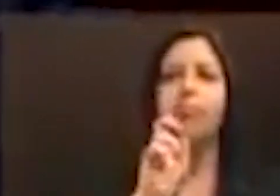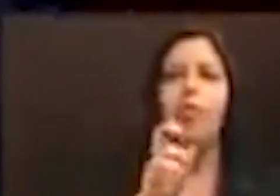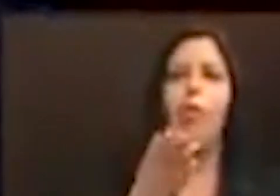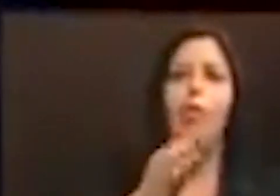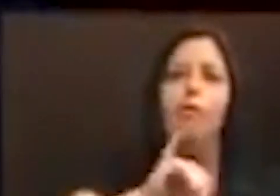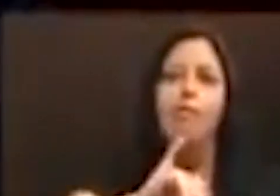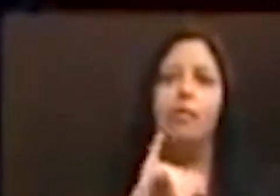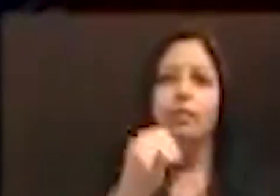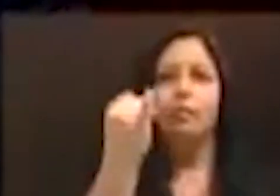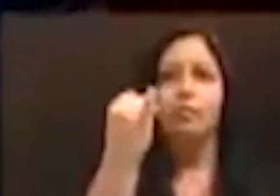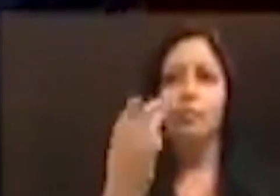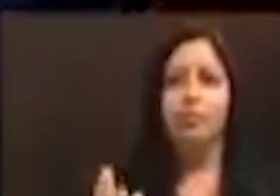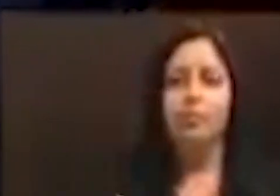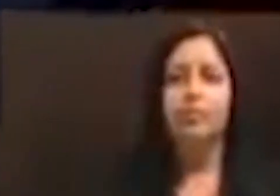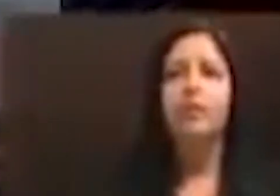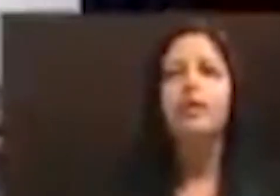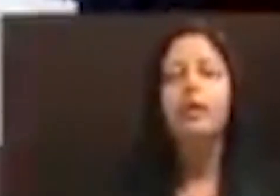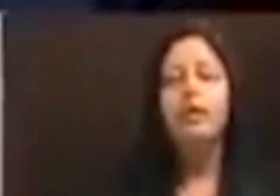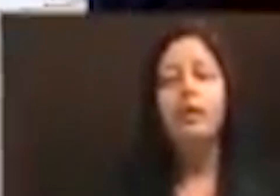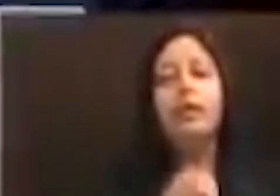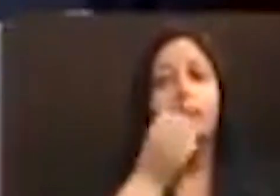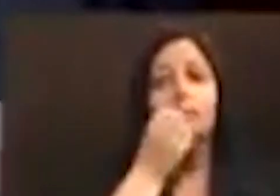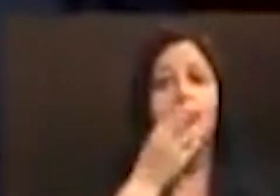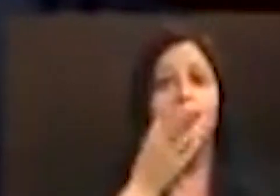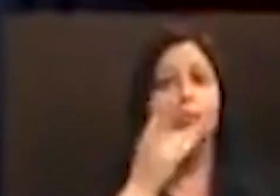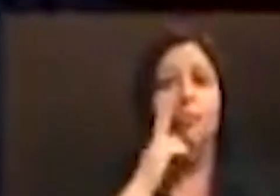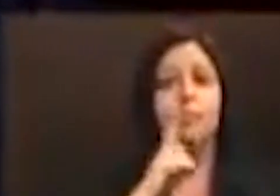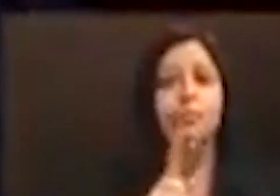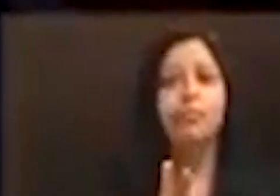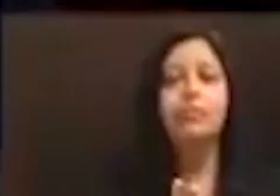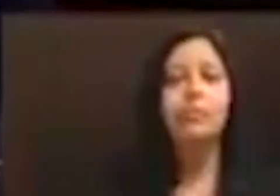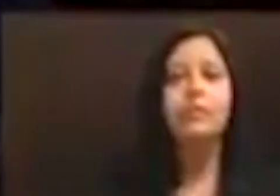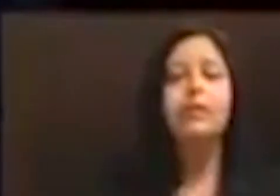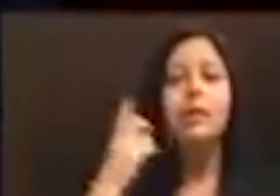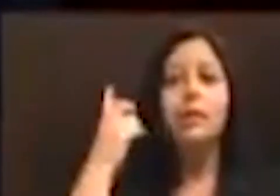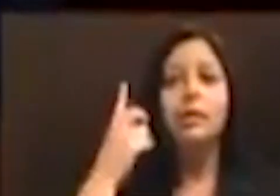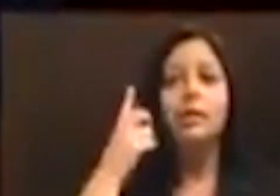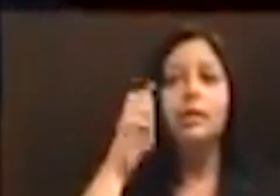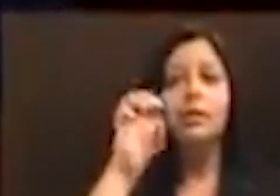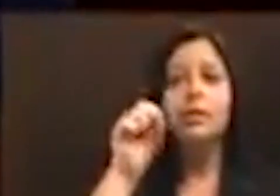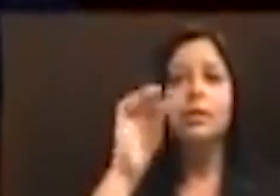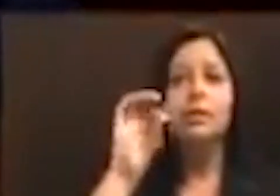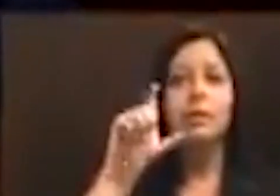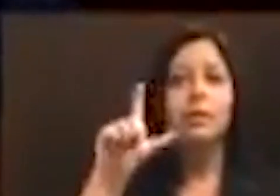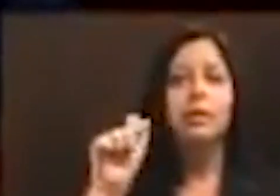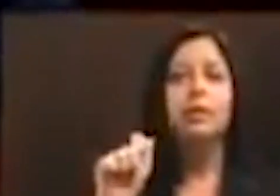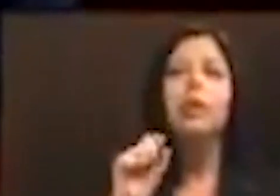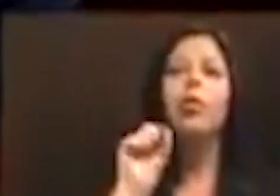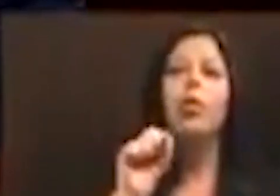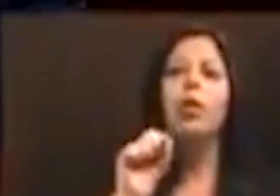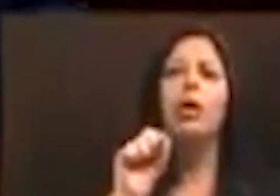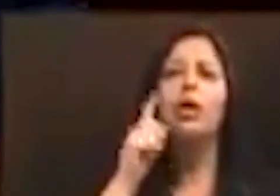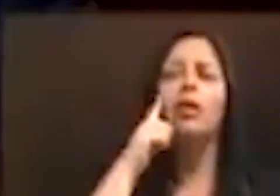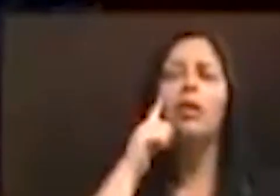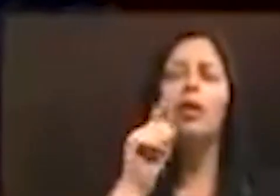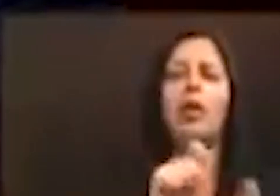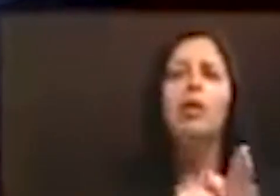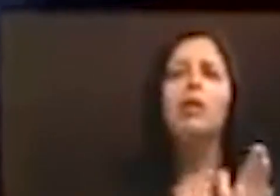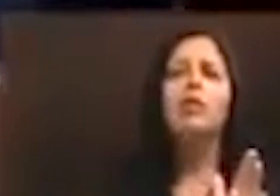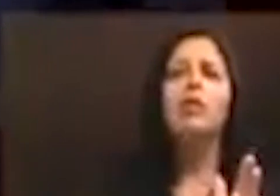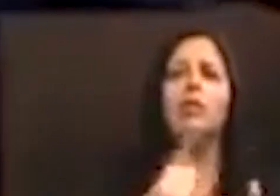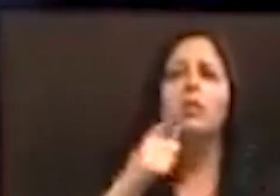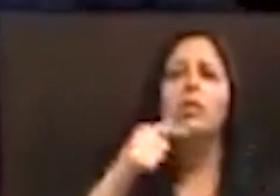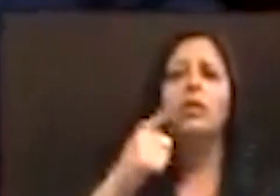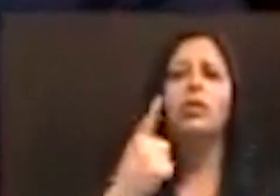vantagem. Veja bem, deputada Estela Farias, o que que diz o artigo 171 do Código